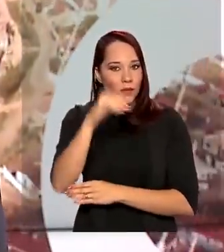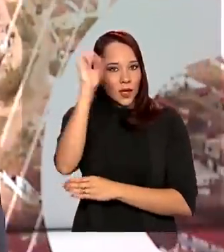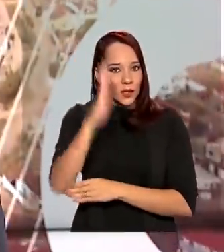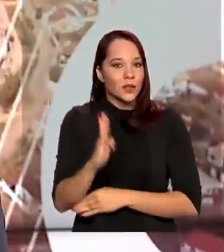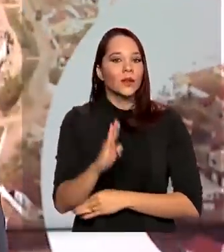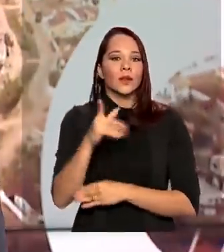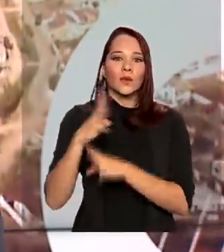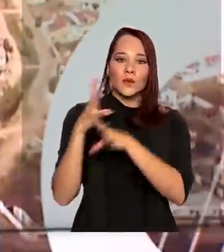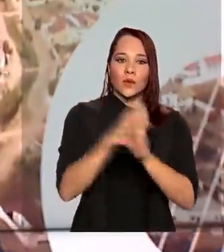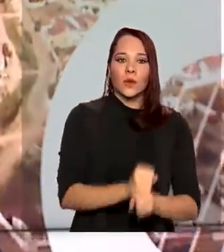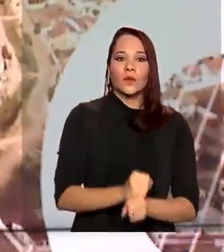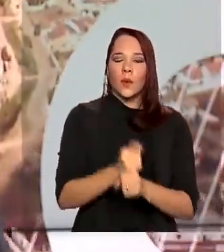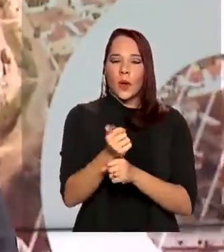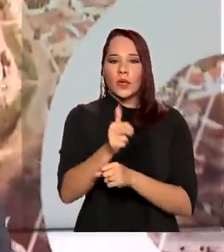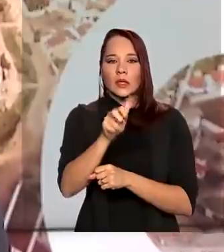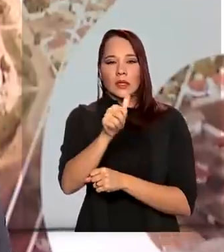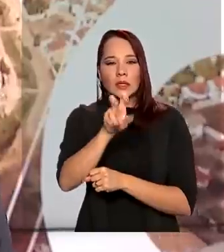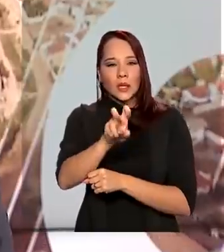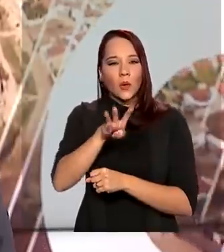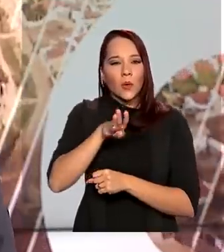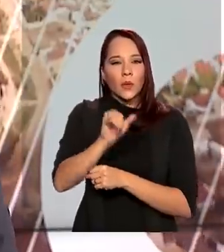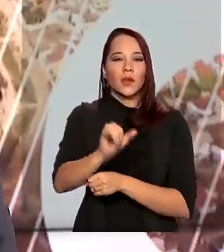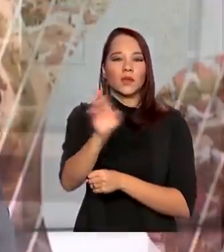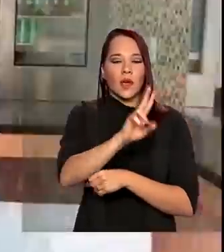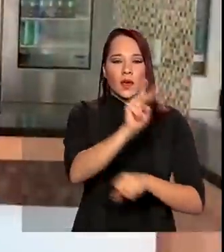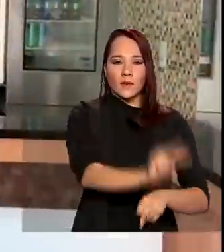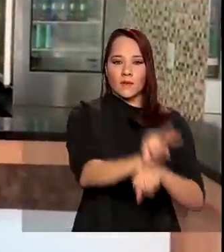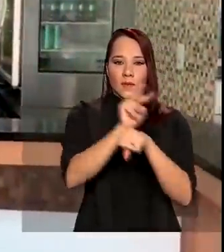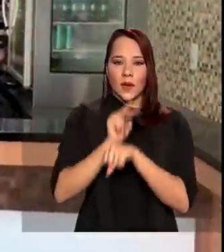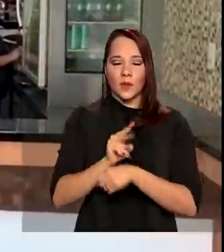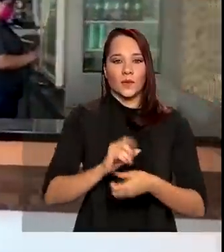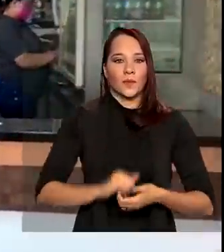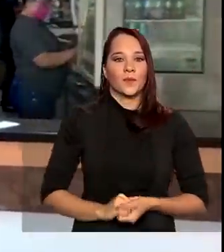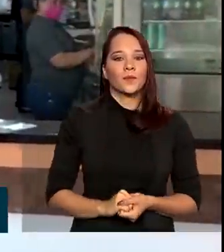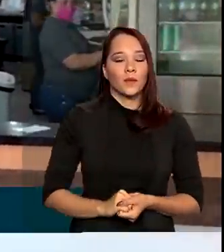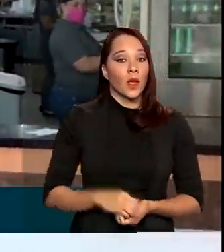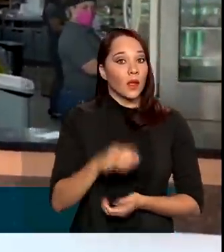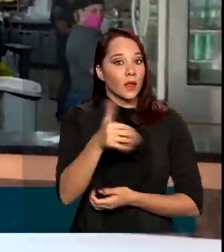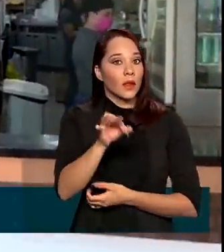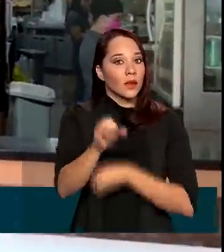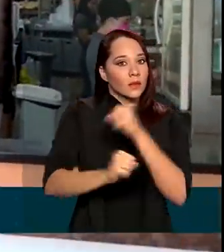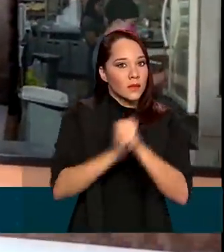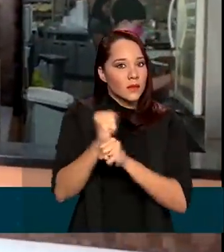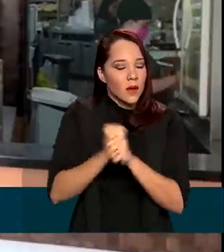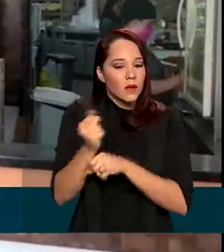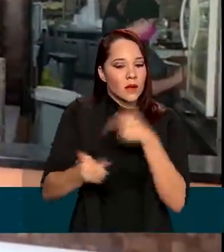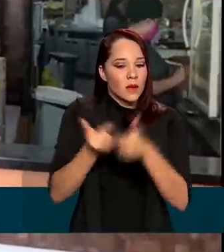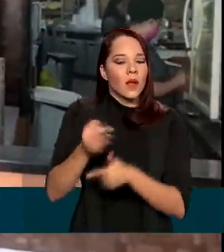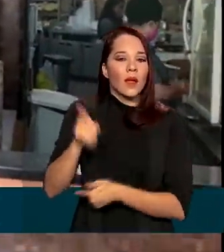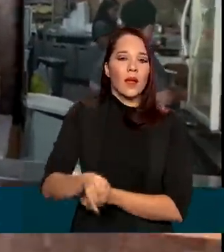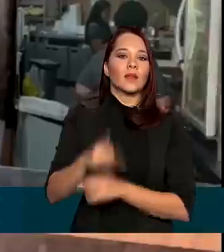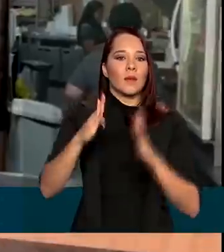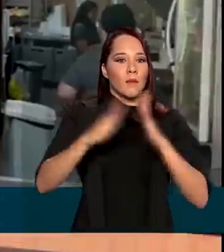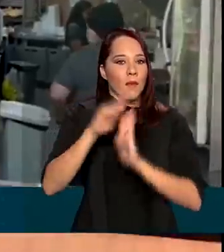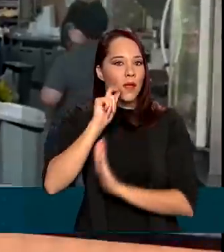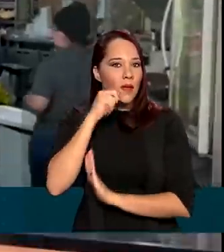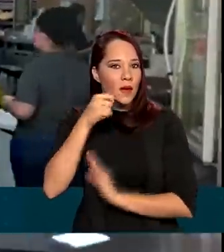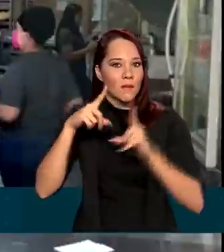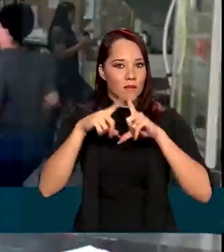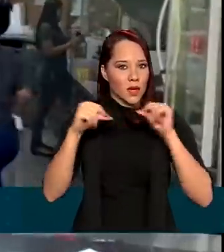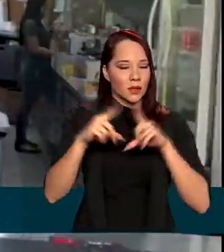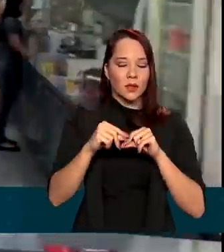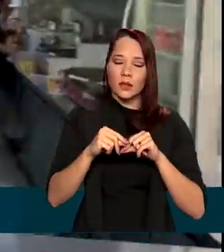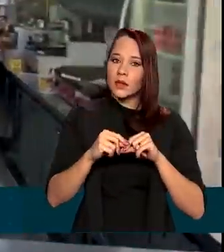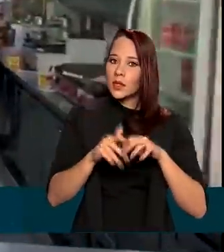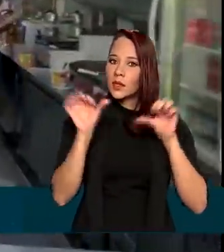5 bilhões de reais em empréstimos. Em 10 anos de funcionamento, essa padaria em Brasília enfrenta uma